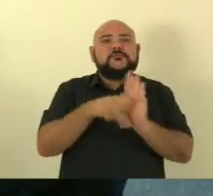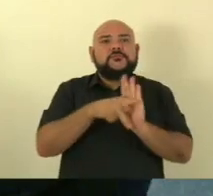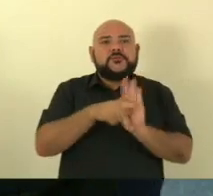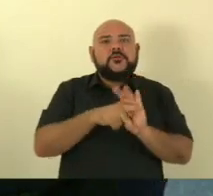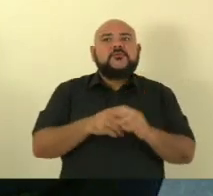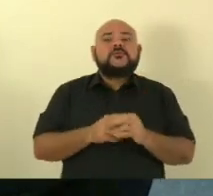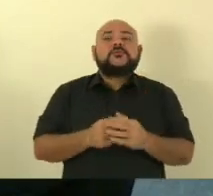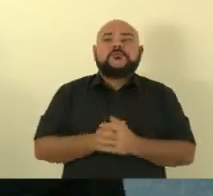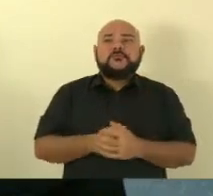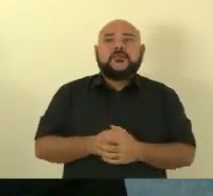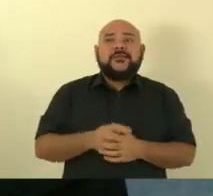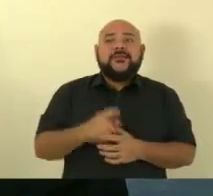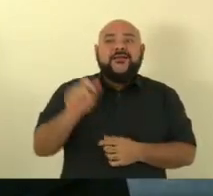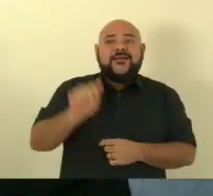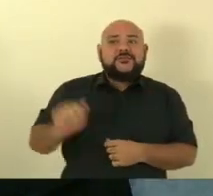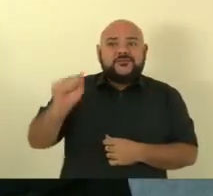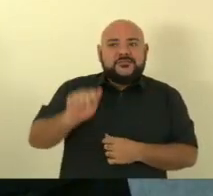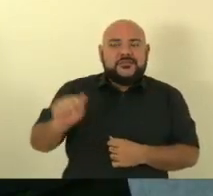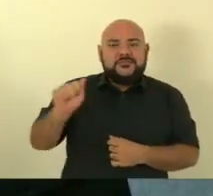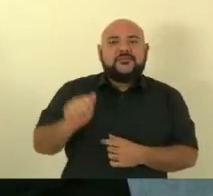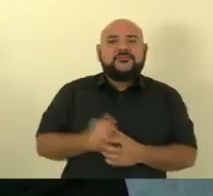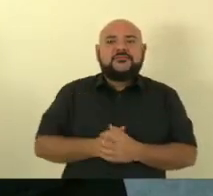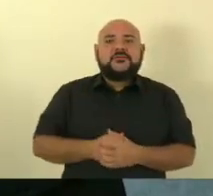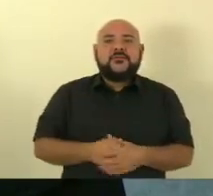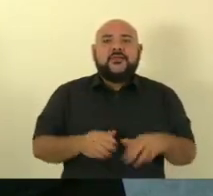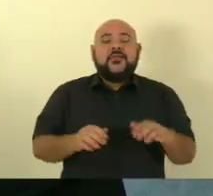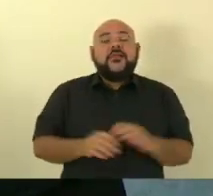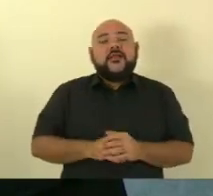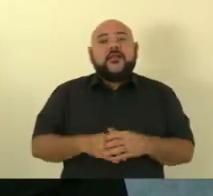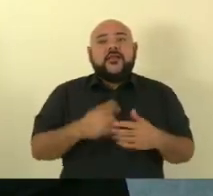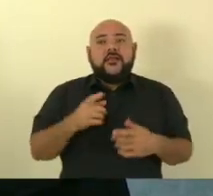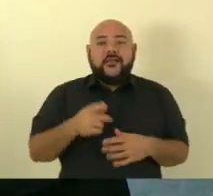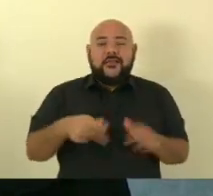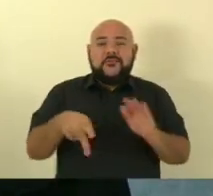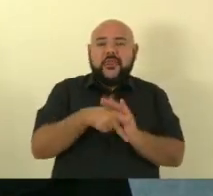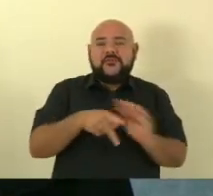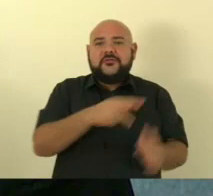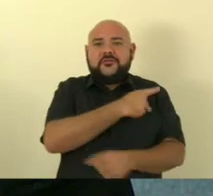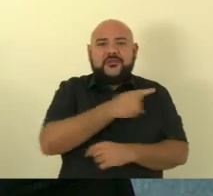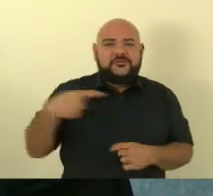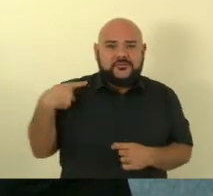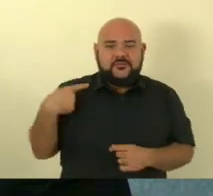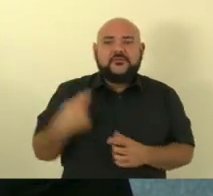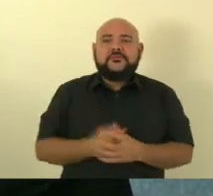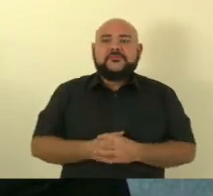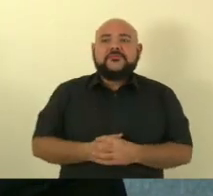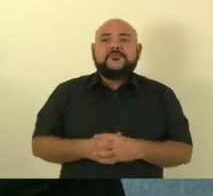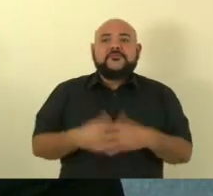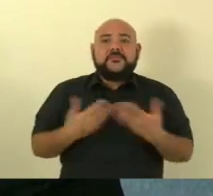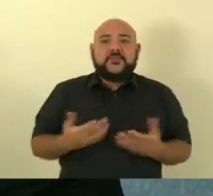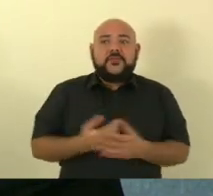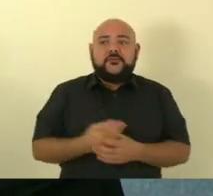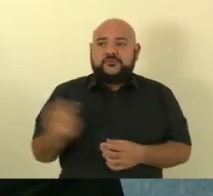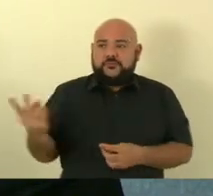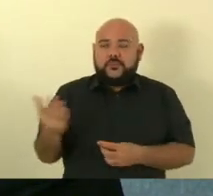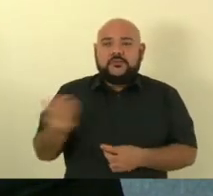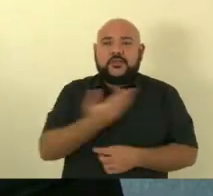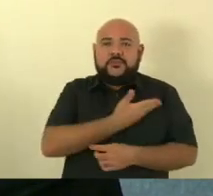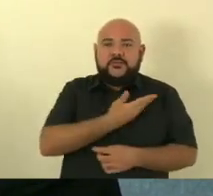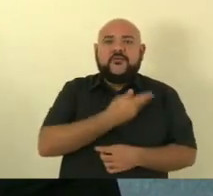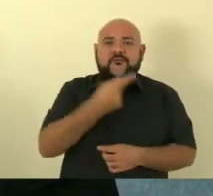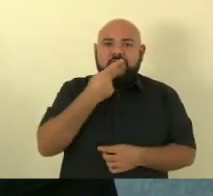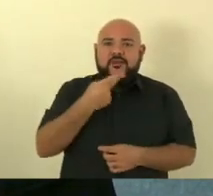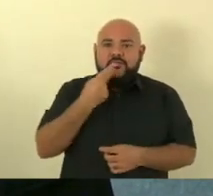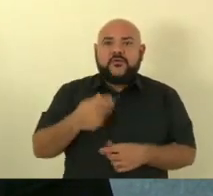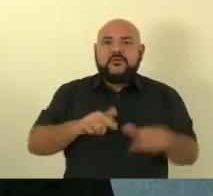Associação de Pastores Evangélicos da Serra. Os deputados serranos, Xambinho e Pablo, já citaram aqui o trabalho do